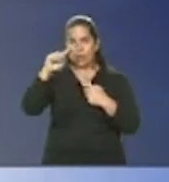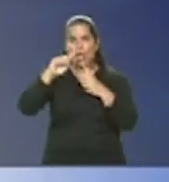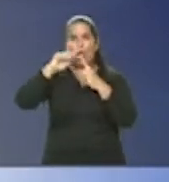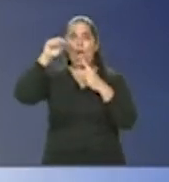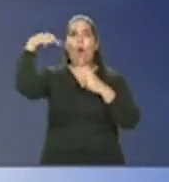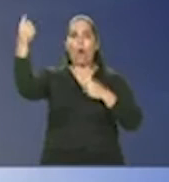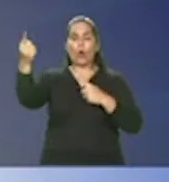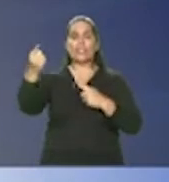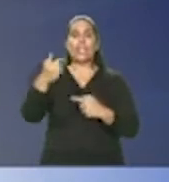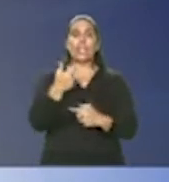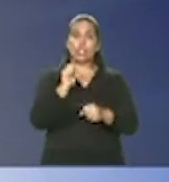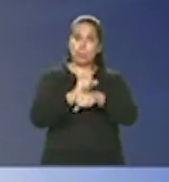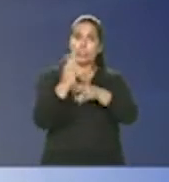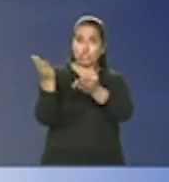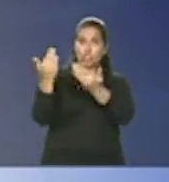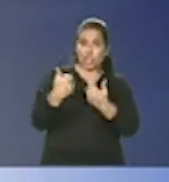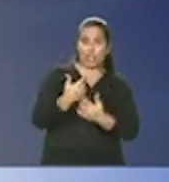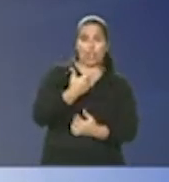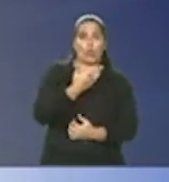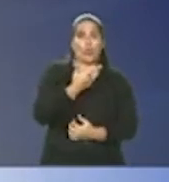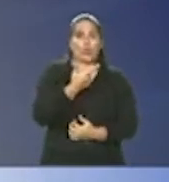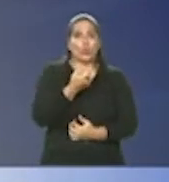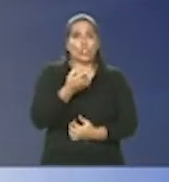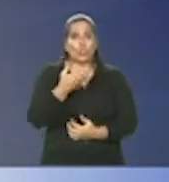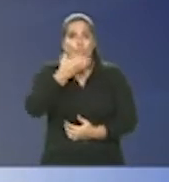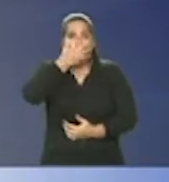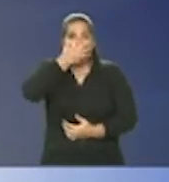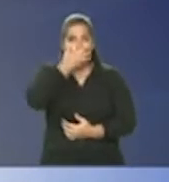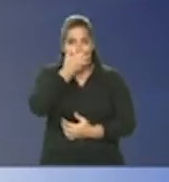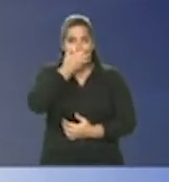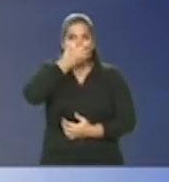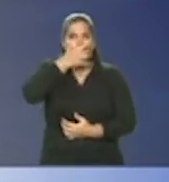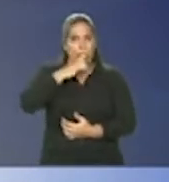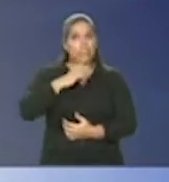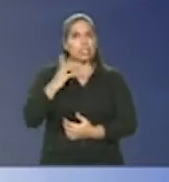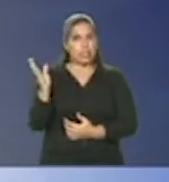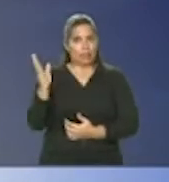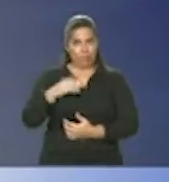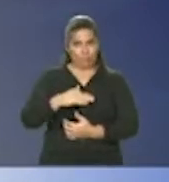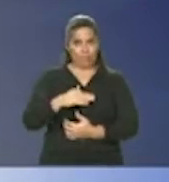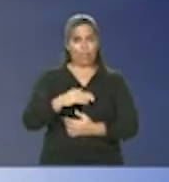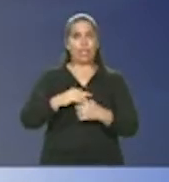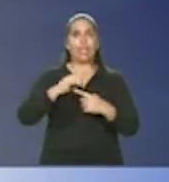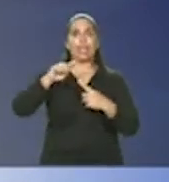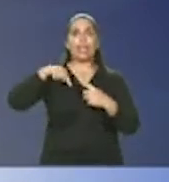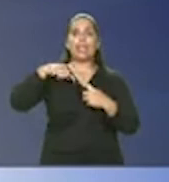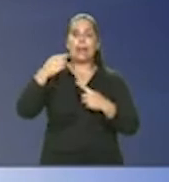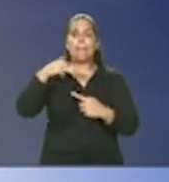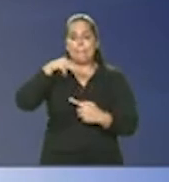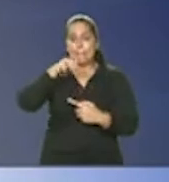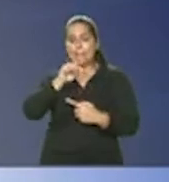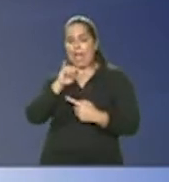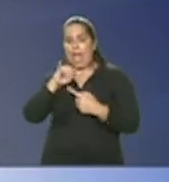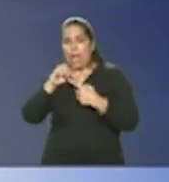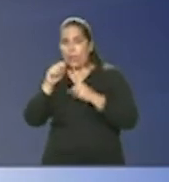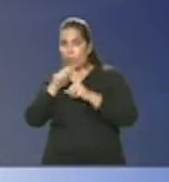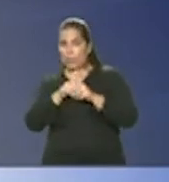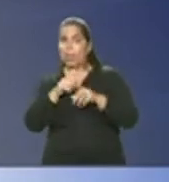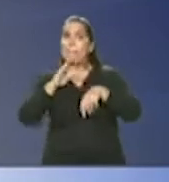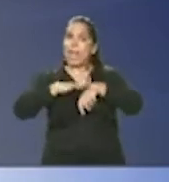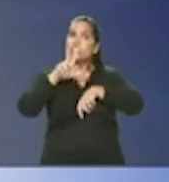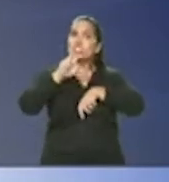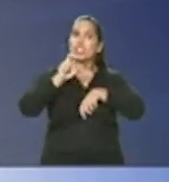200 200 respiradores eletrônicos e depois em maio mais 500